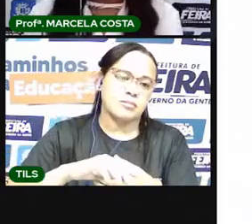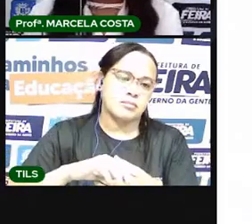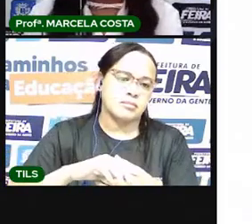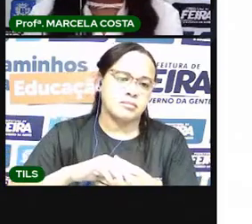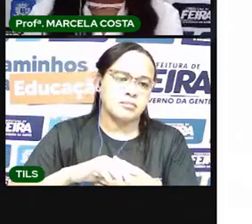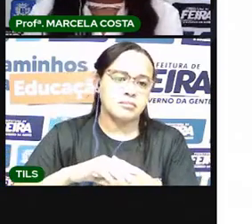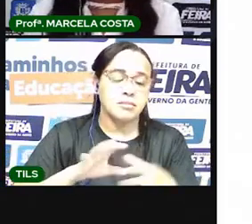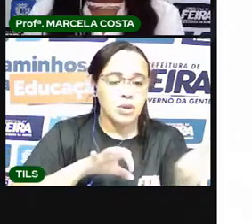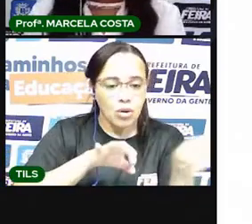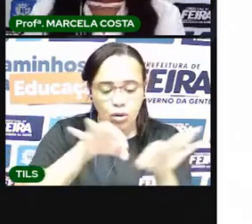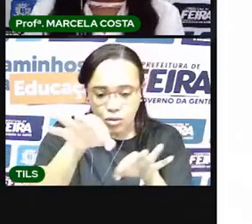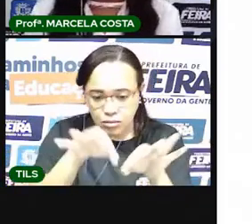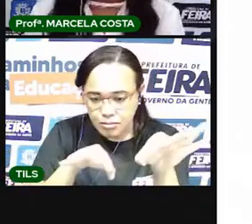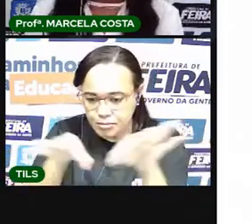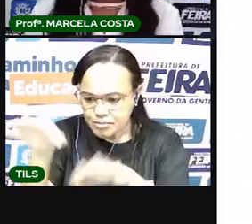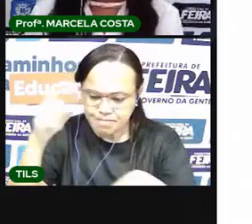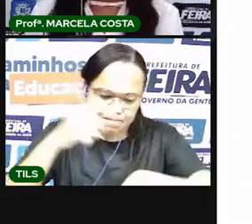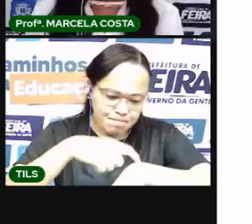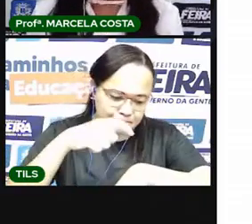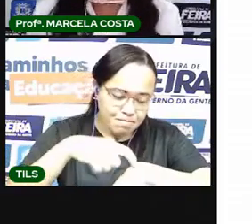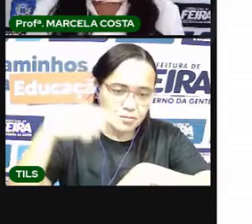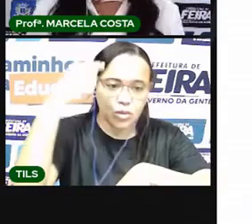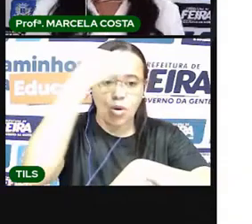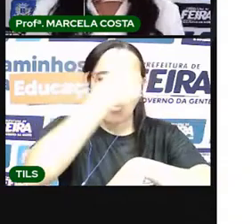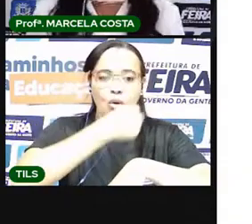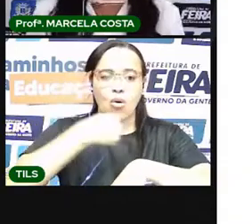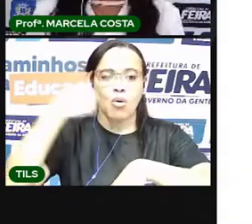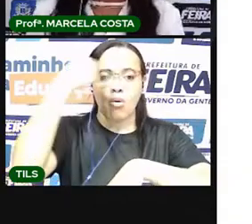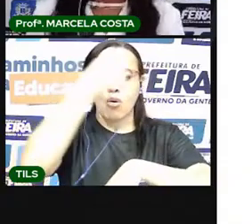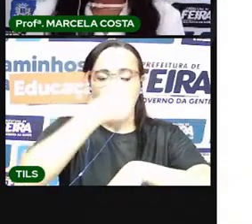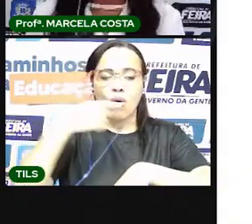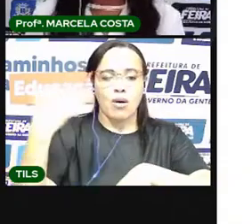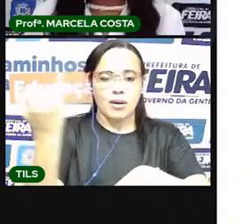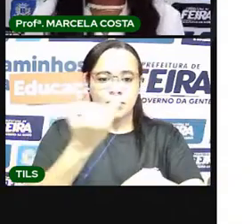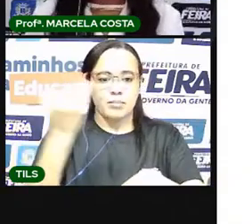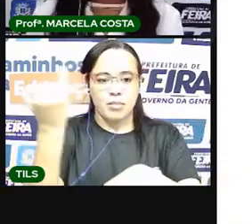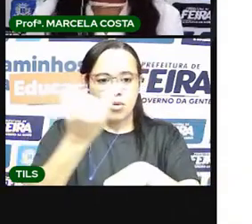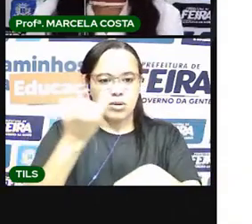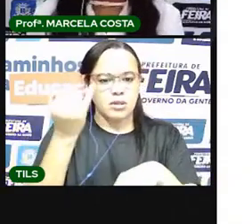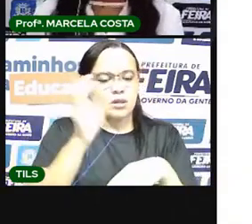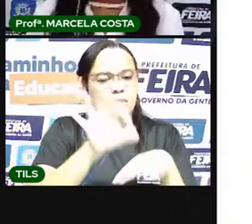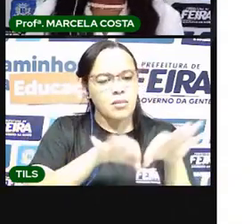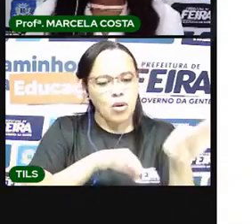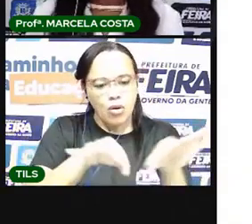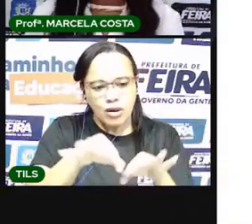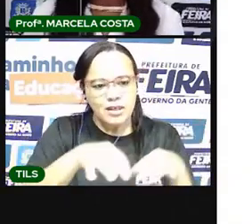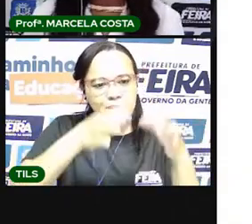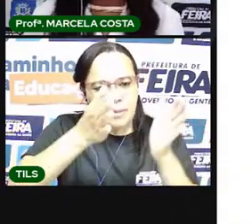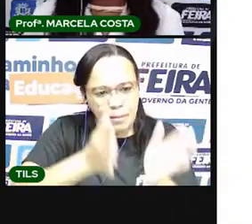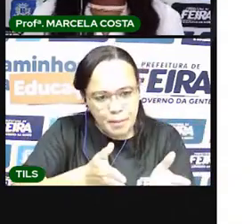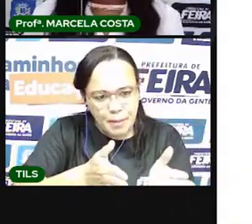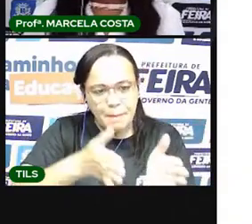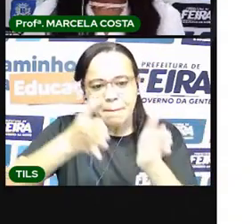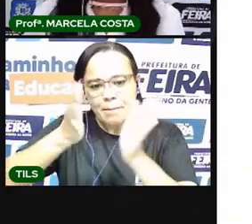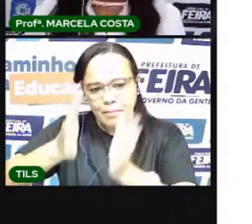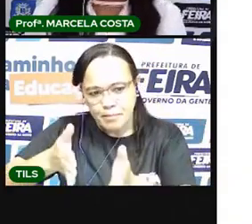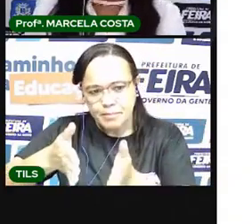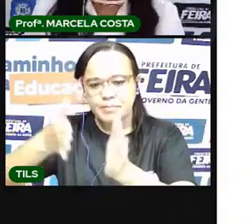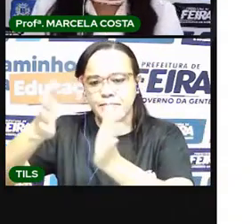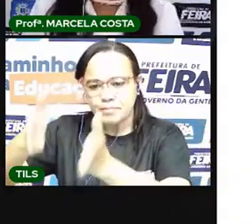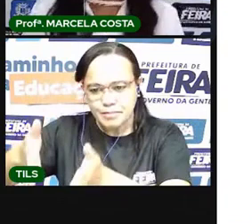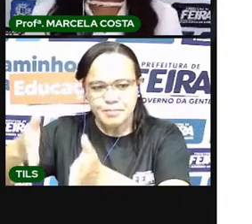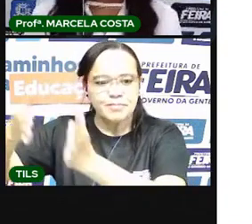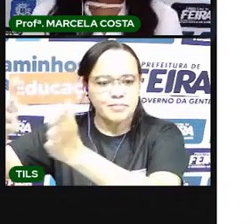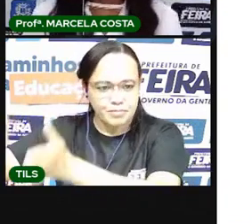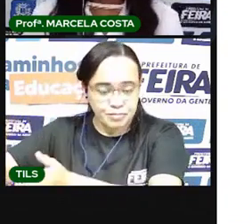A organização do tempo é muito importante para que a gente possa se planejar, se programar para usar o